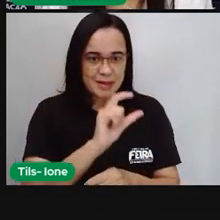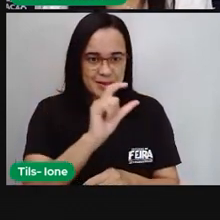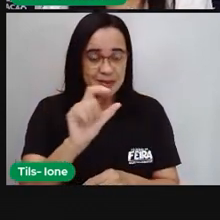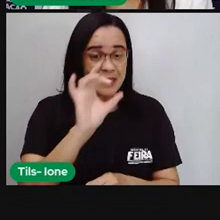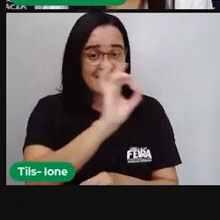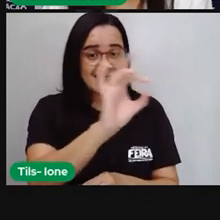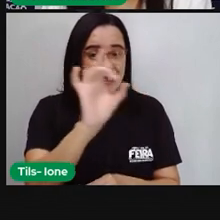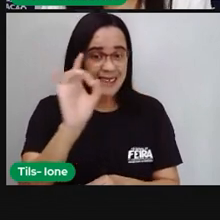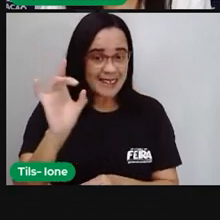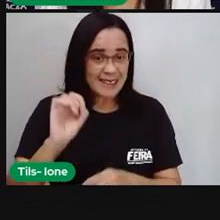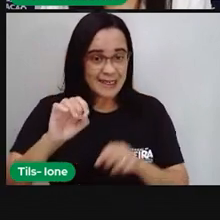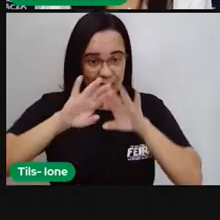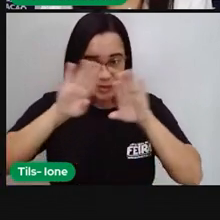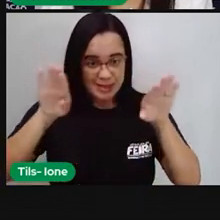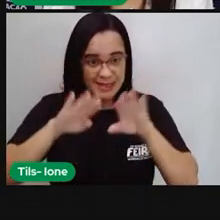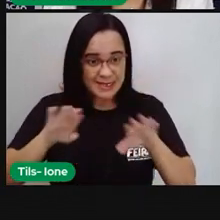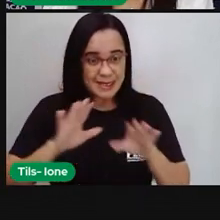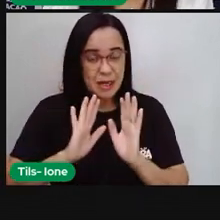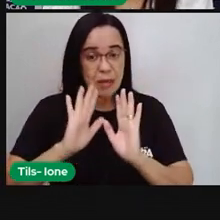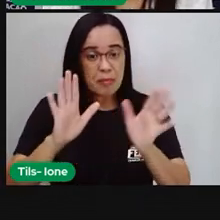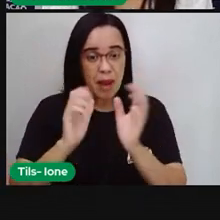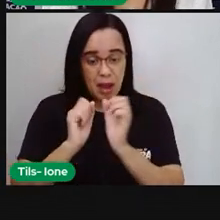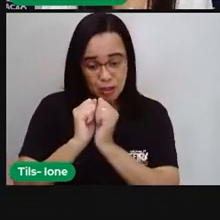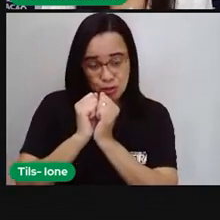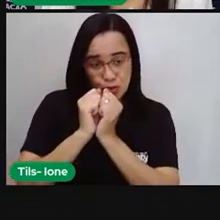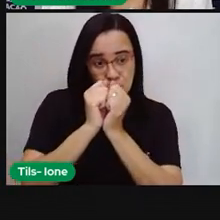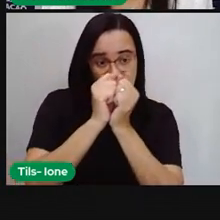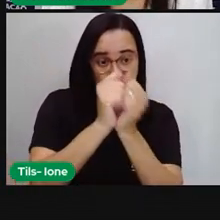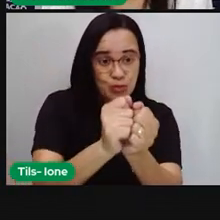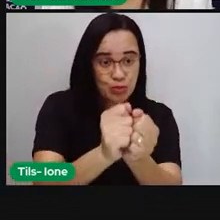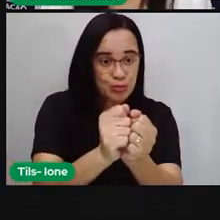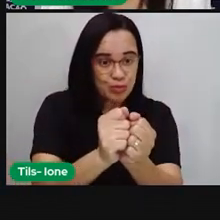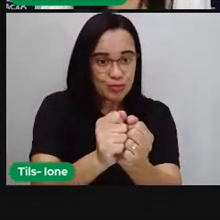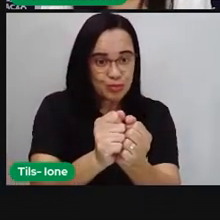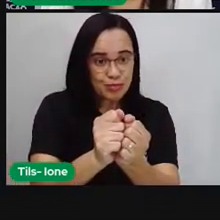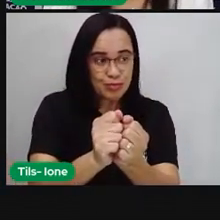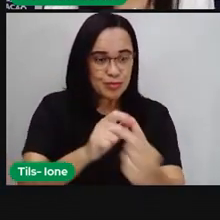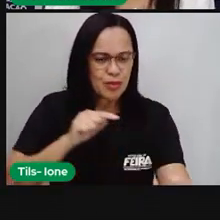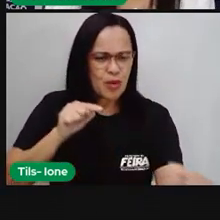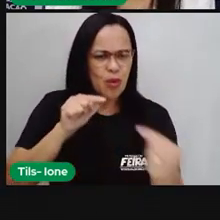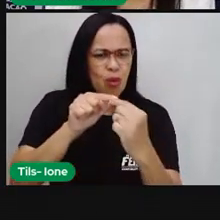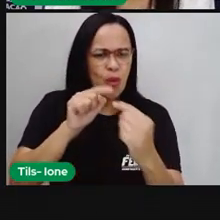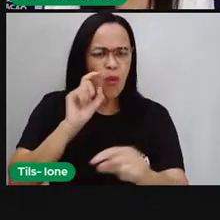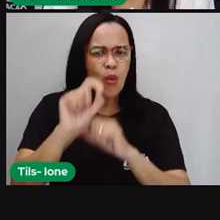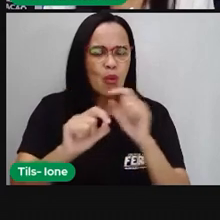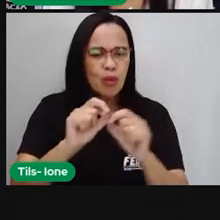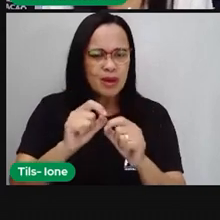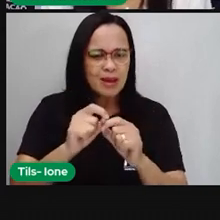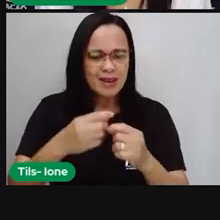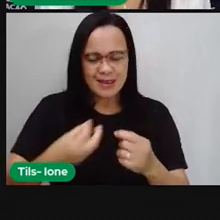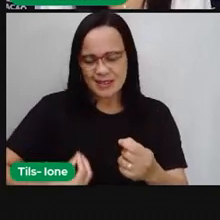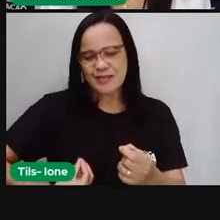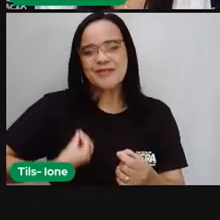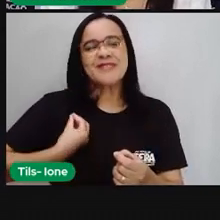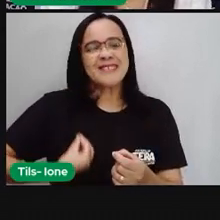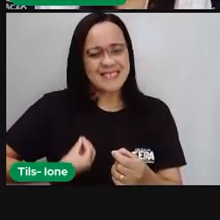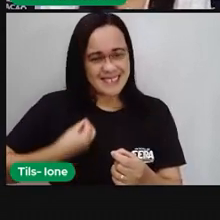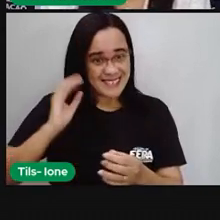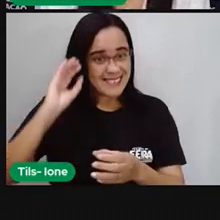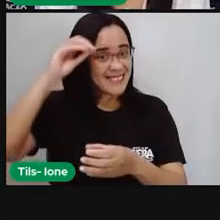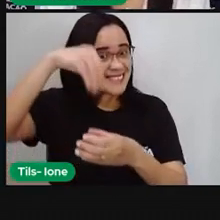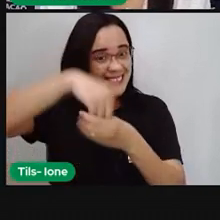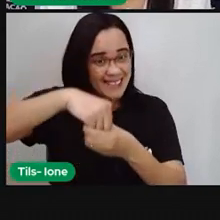todo o seu trabalho, se juntando num único objetivo, que é a nossa vida. que é manter o nosso